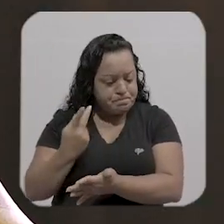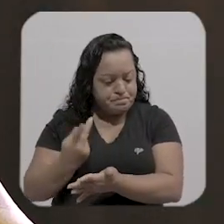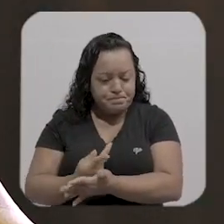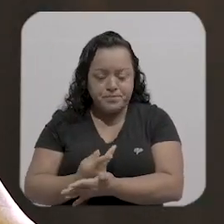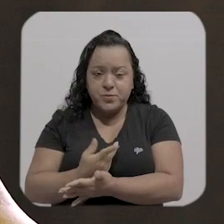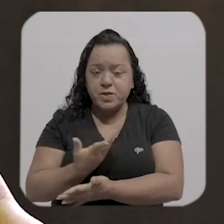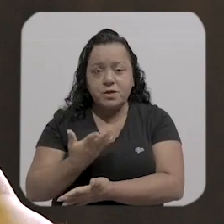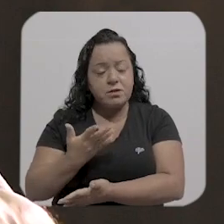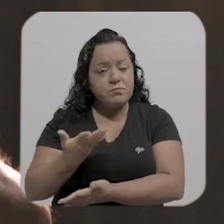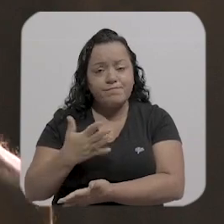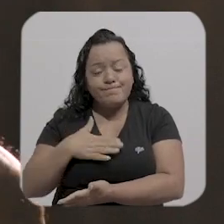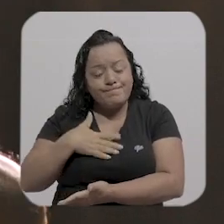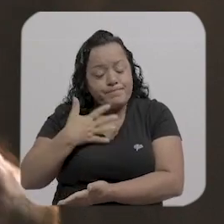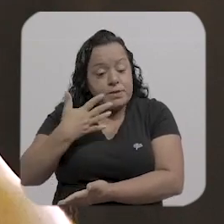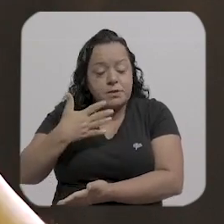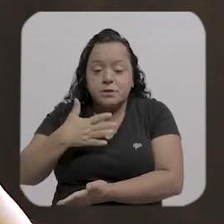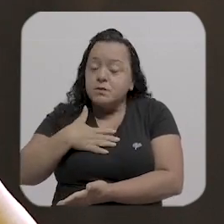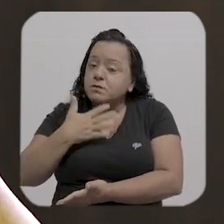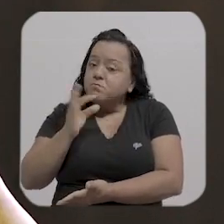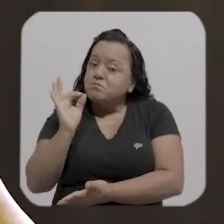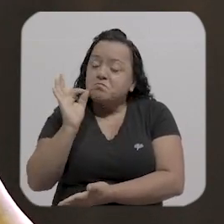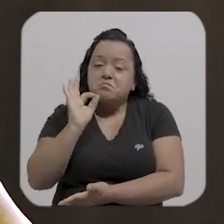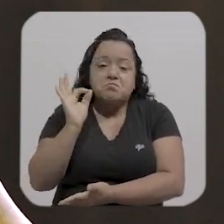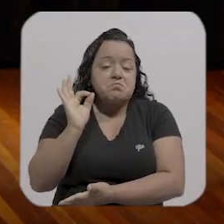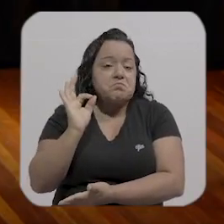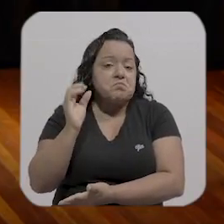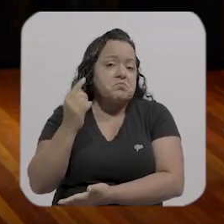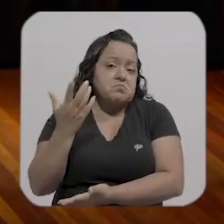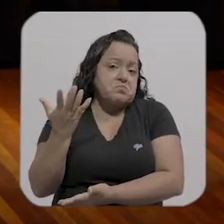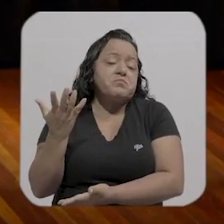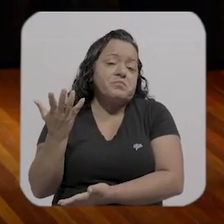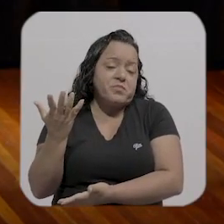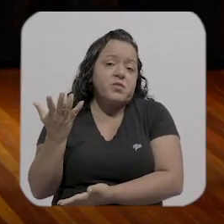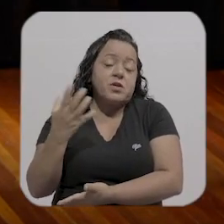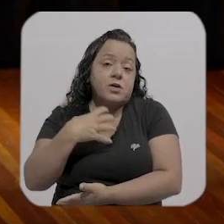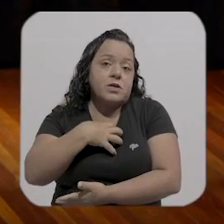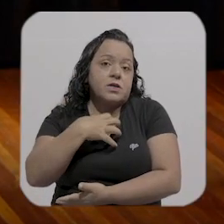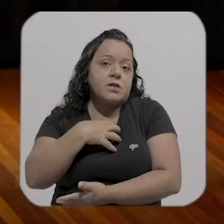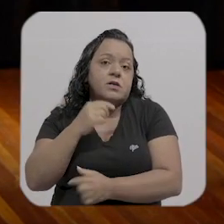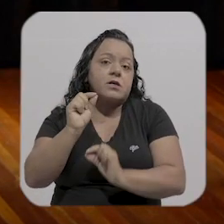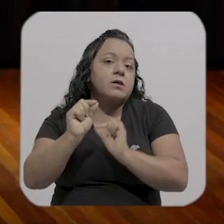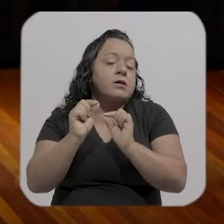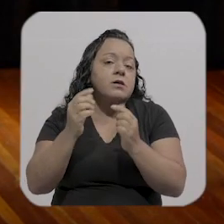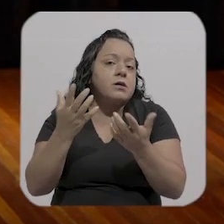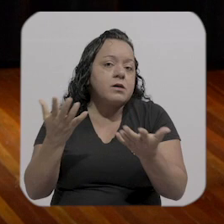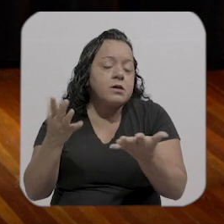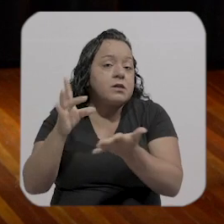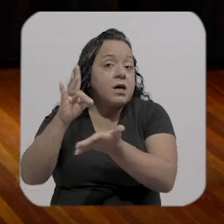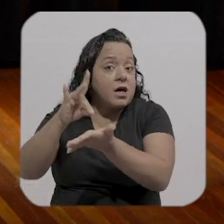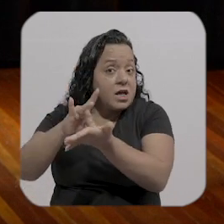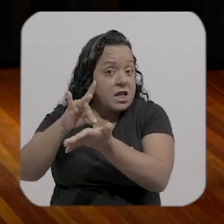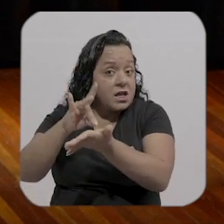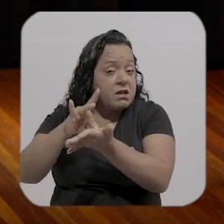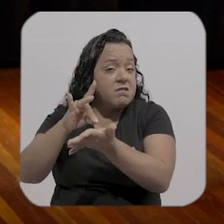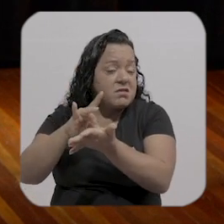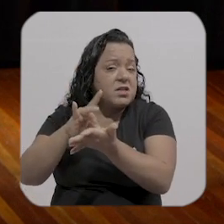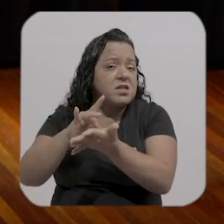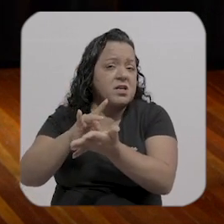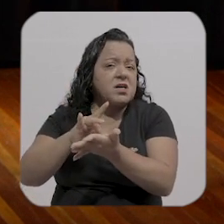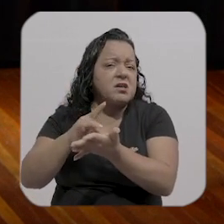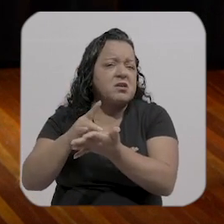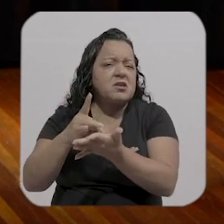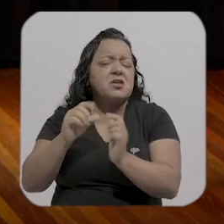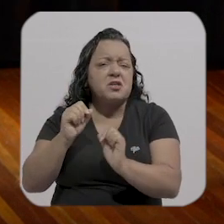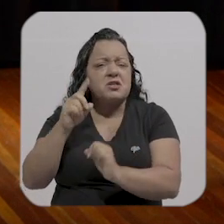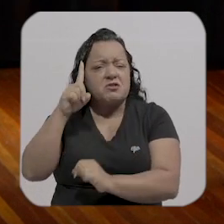muita alegria nesse sentido de de a realidade muito dura né